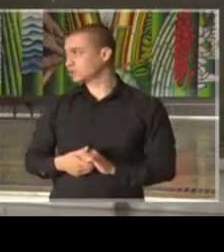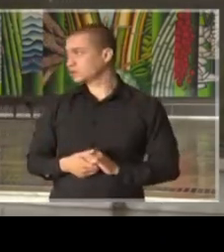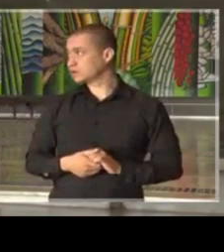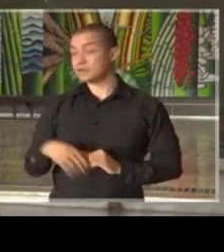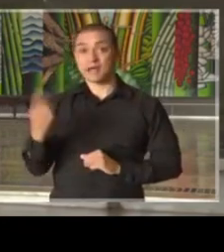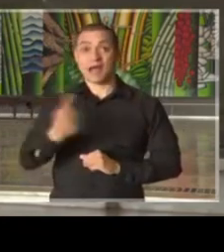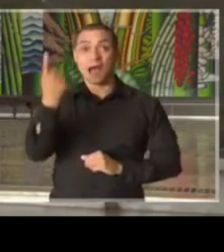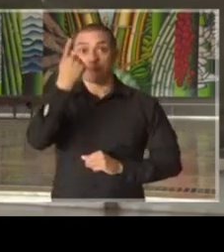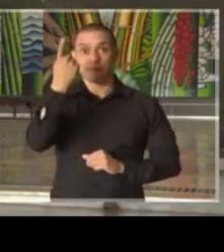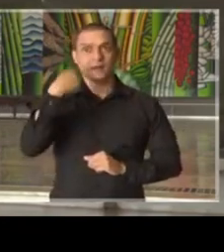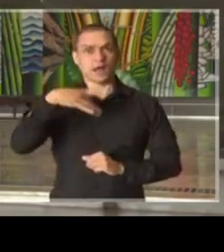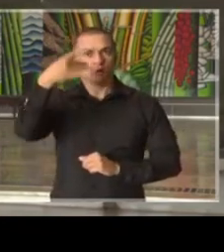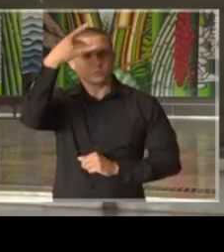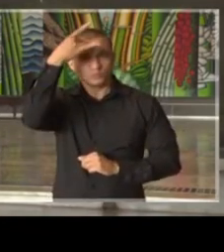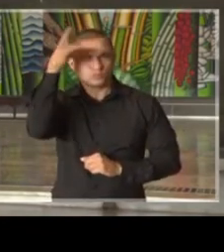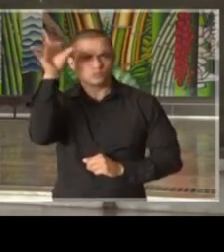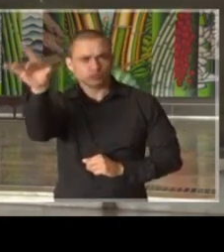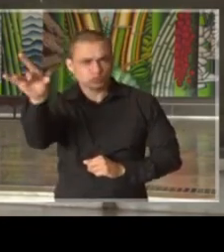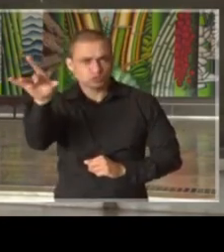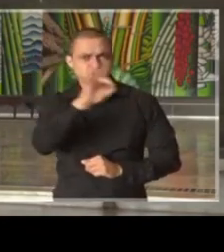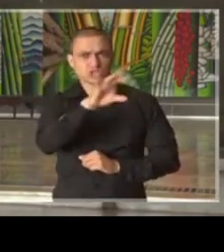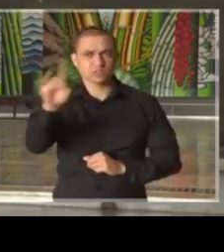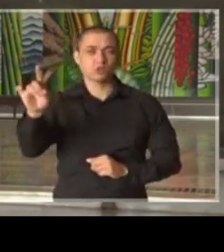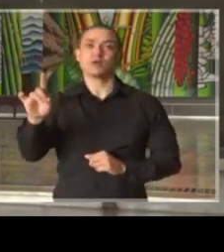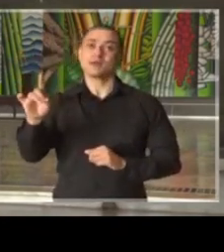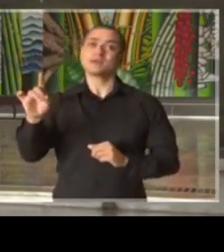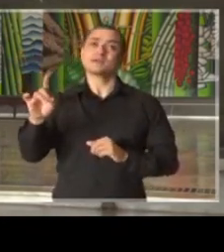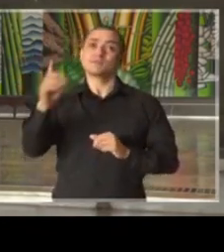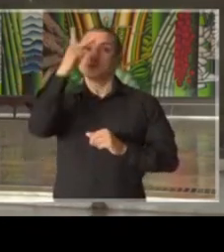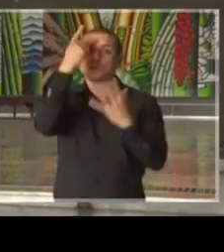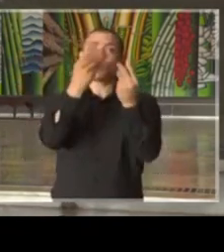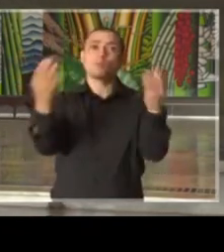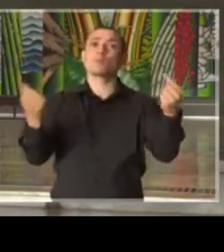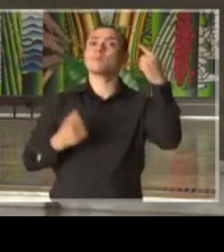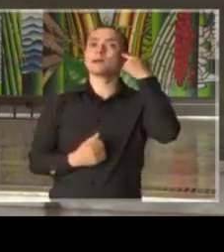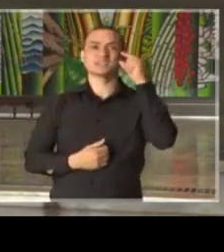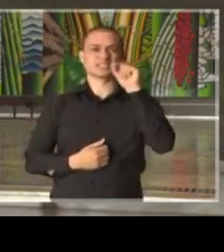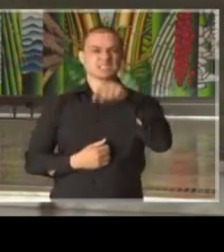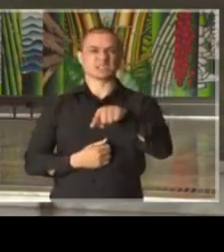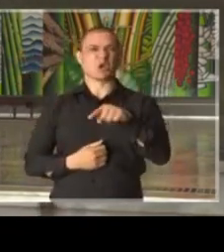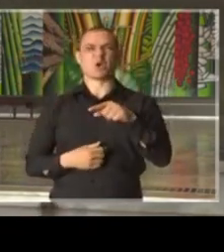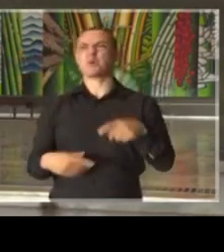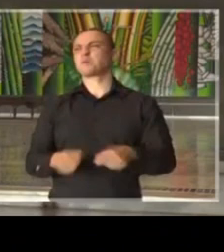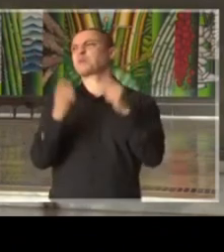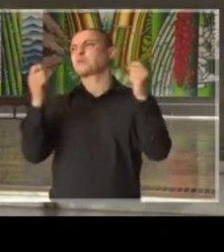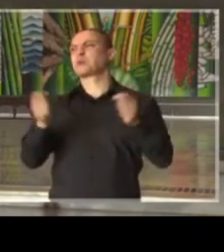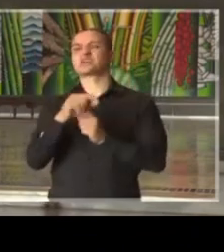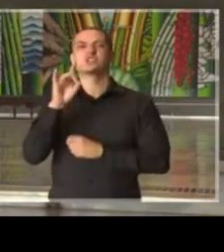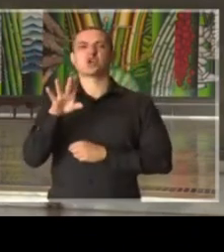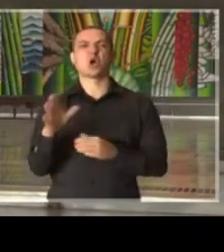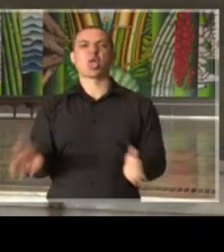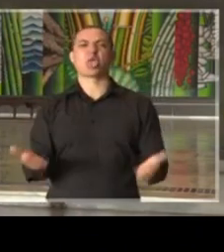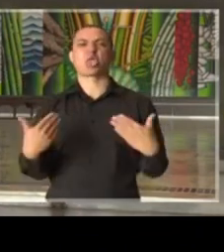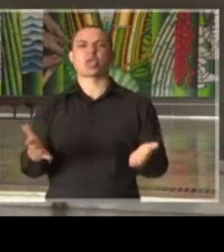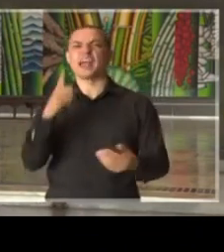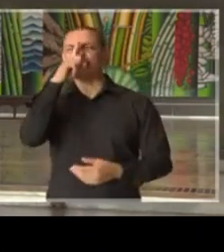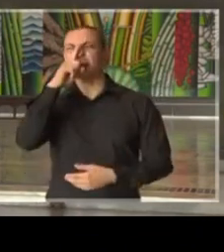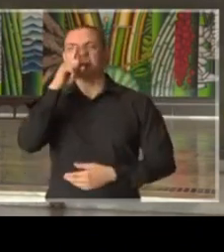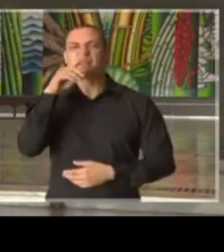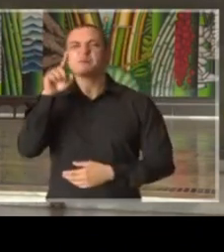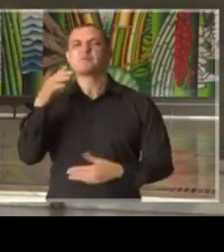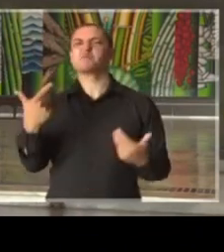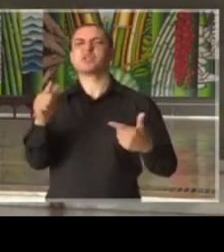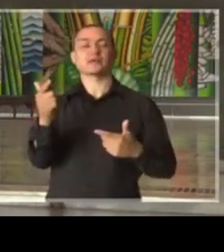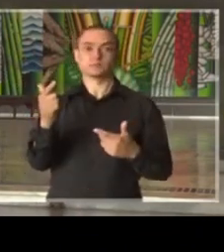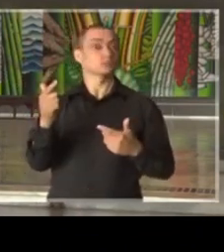conscientização. Infelizmente, ainda há muita gente achando que se trata apenas de uma marolinha. Não é uma marolinha, não